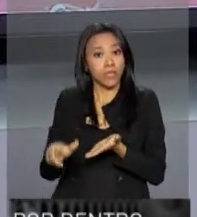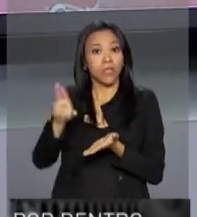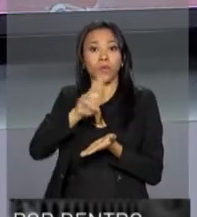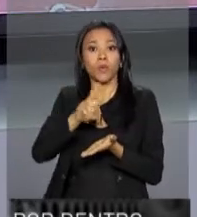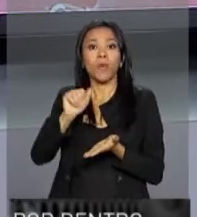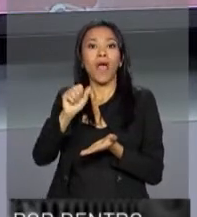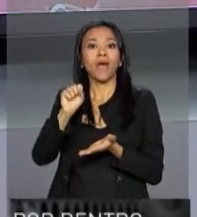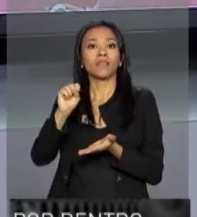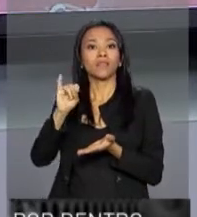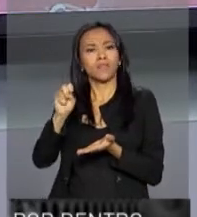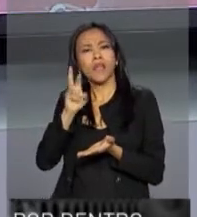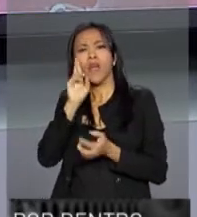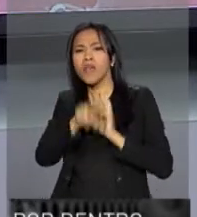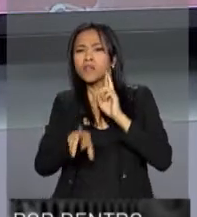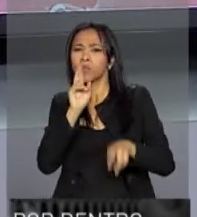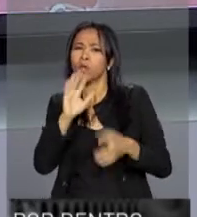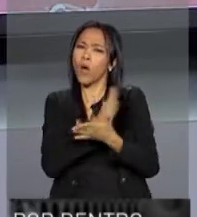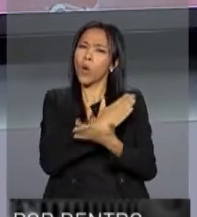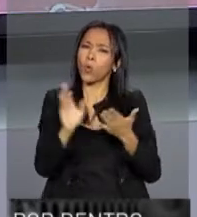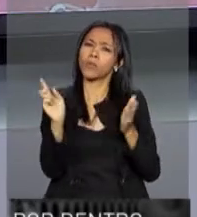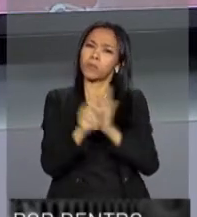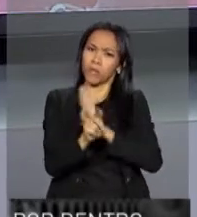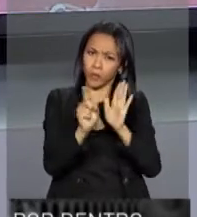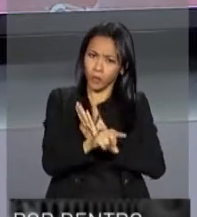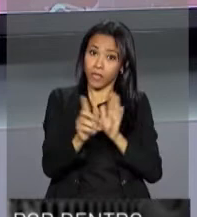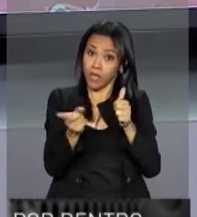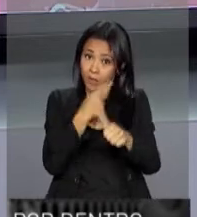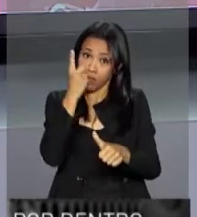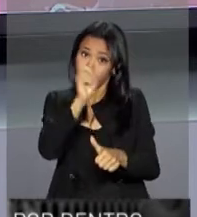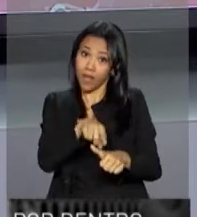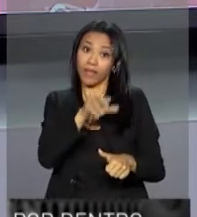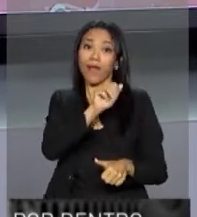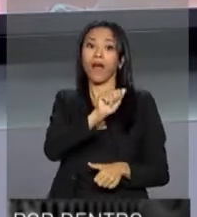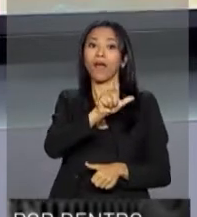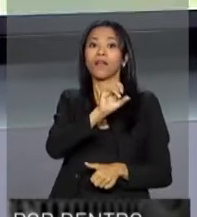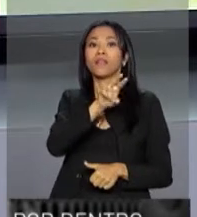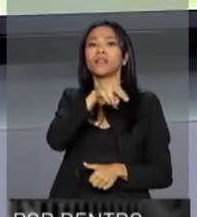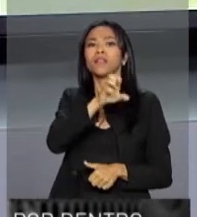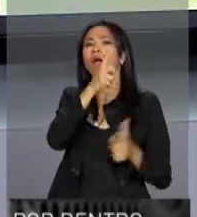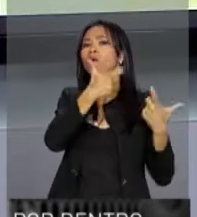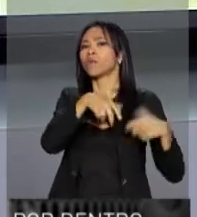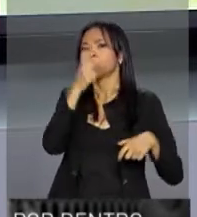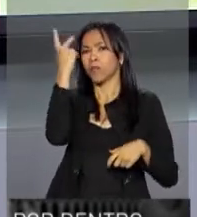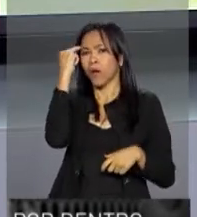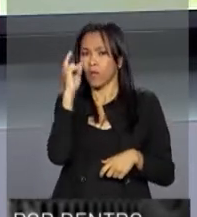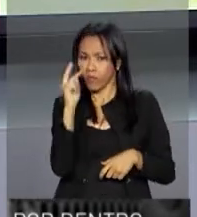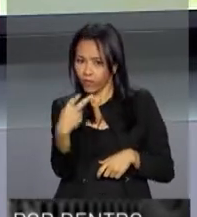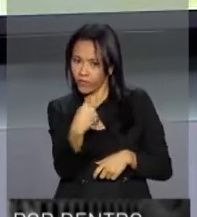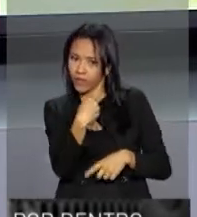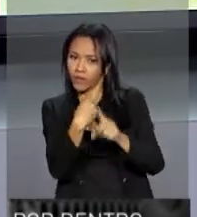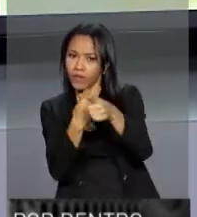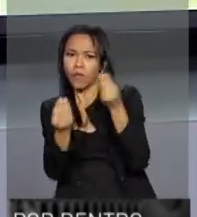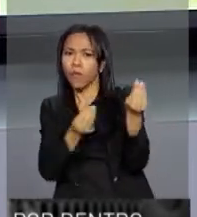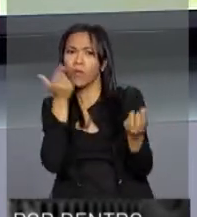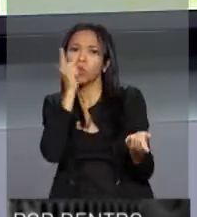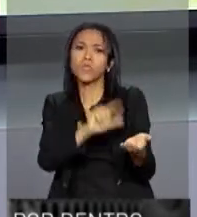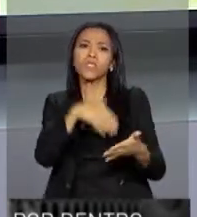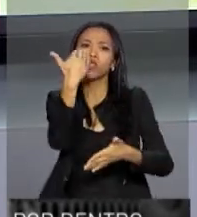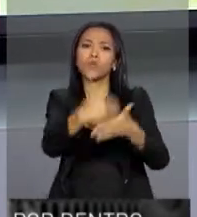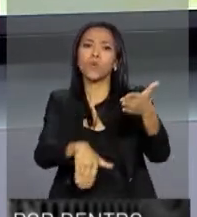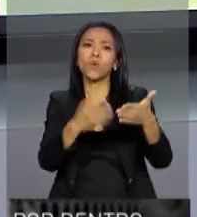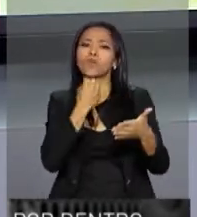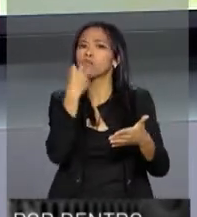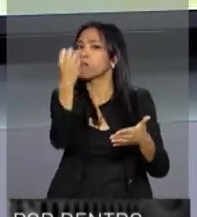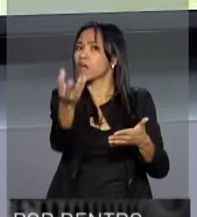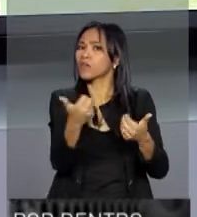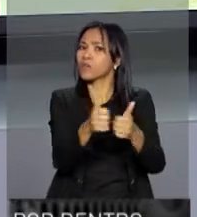Filho, respondeu algumas perguntas sobre o programa e a primeira é a da Aline, lá de São Paulo. Vamos dar uma olhada. Como conseguir desconto em viagens